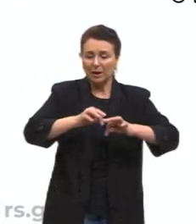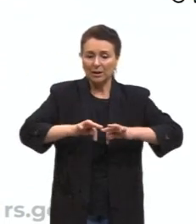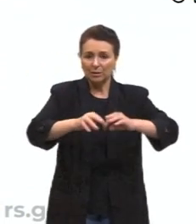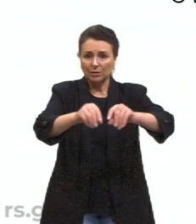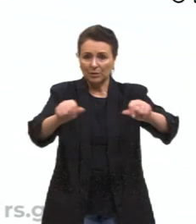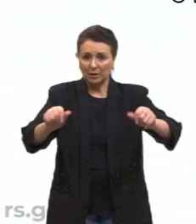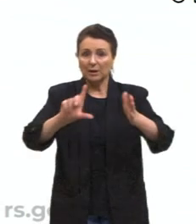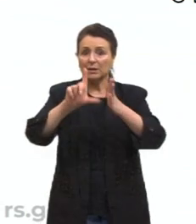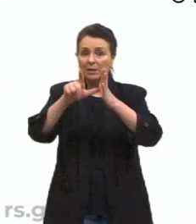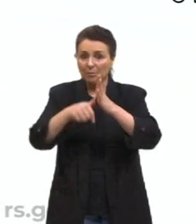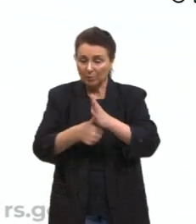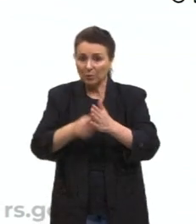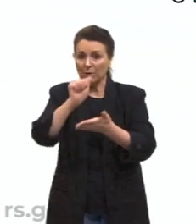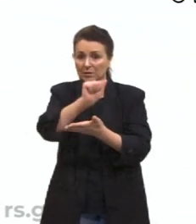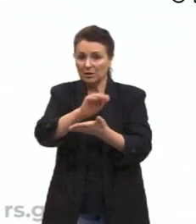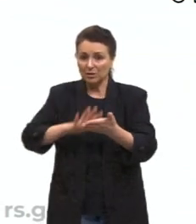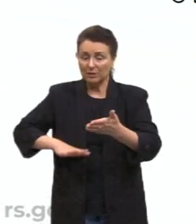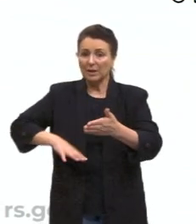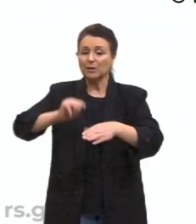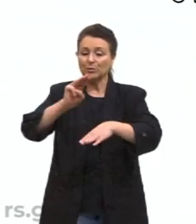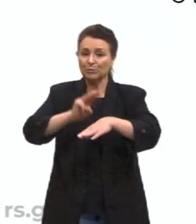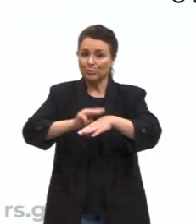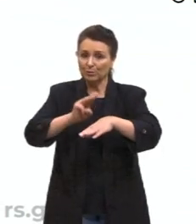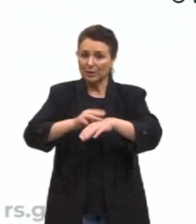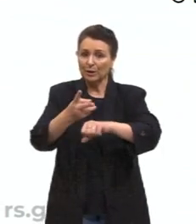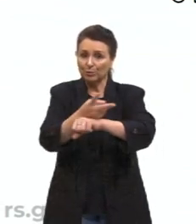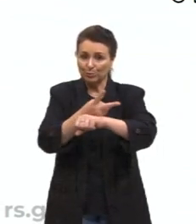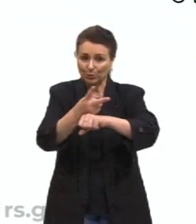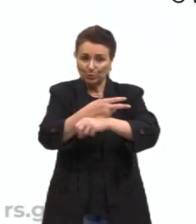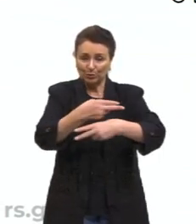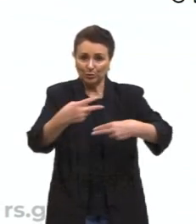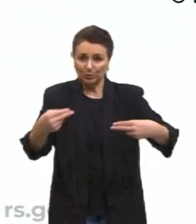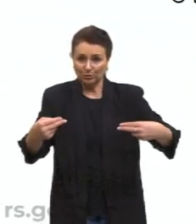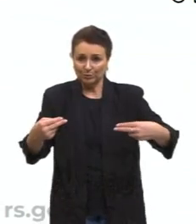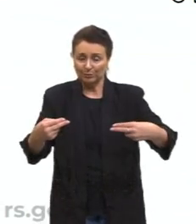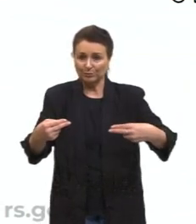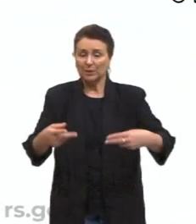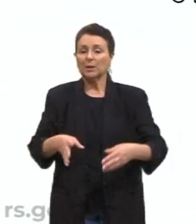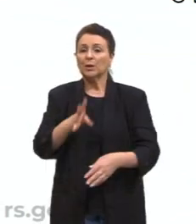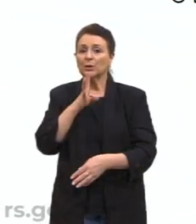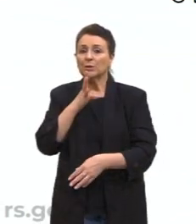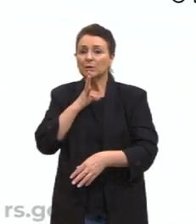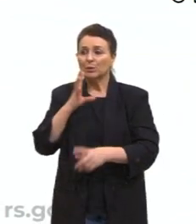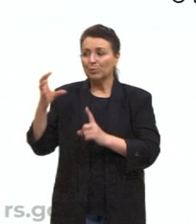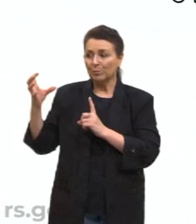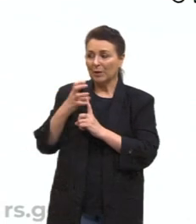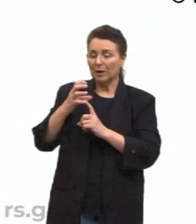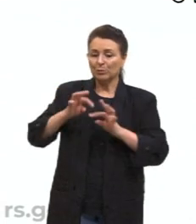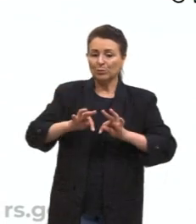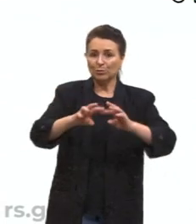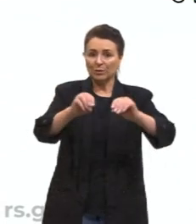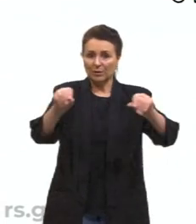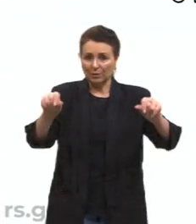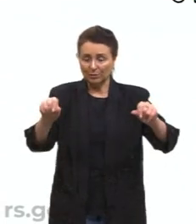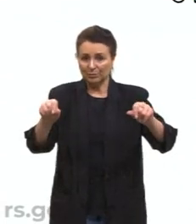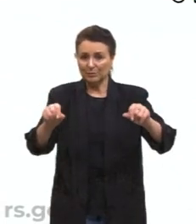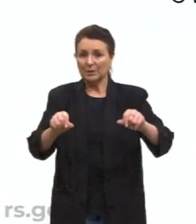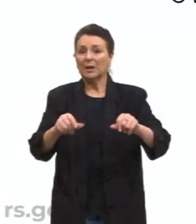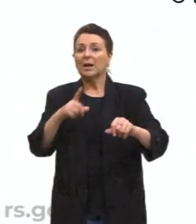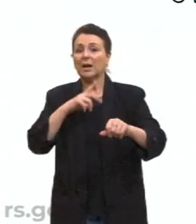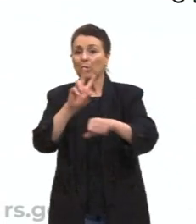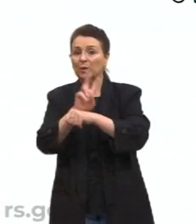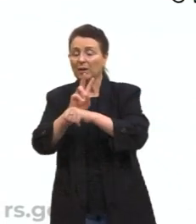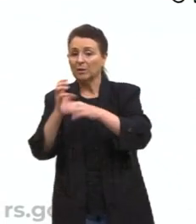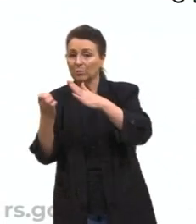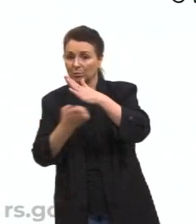atividade mineradora. Nem sempre com reconhecimento do impacto ao seu território pelo Estado e pela empresa, ficando sem